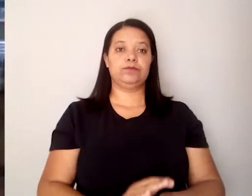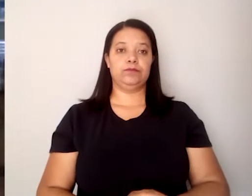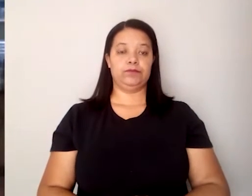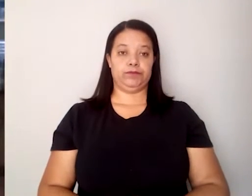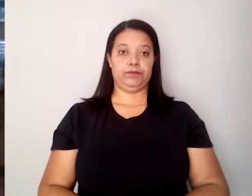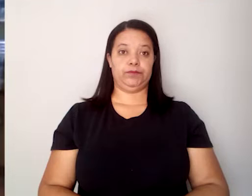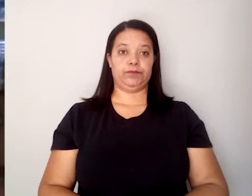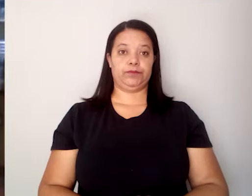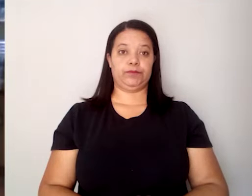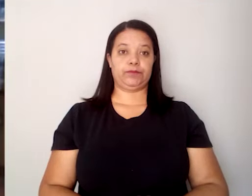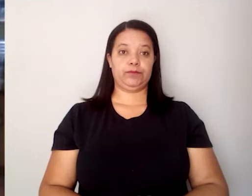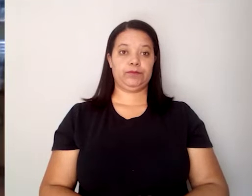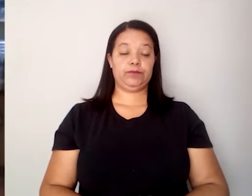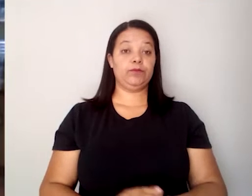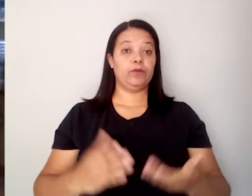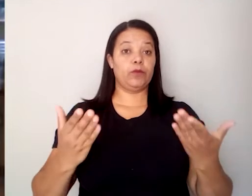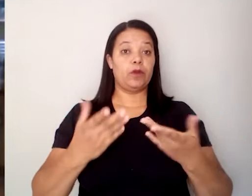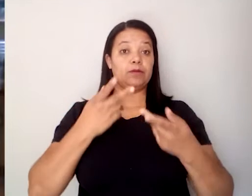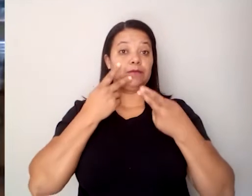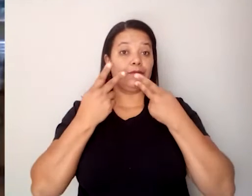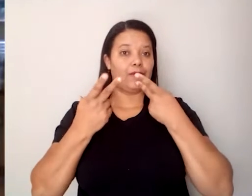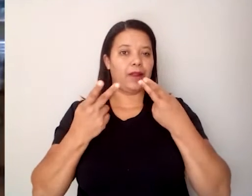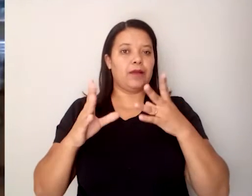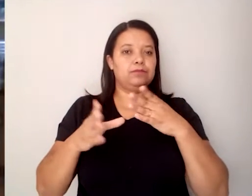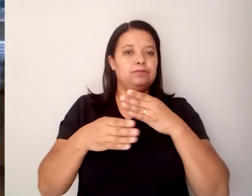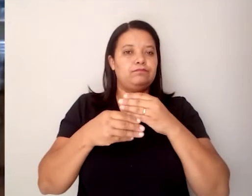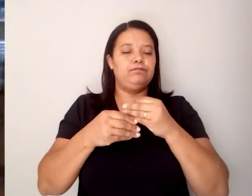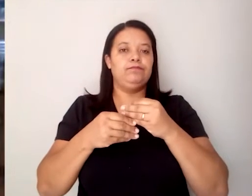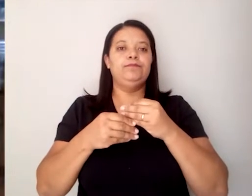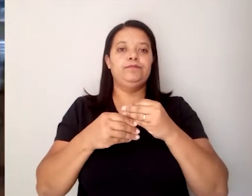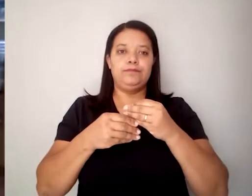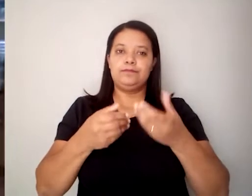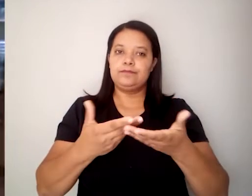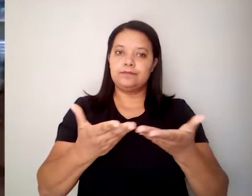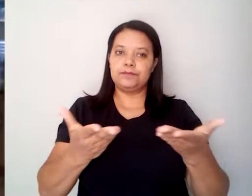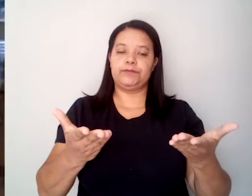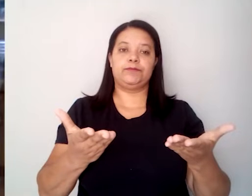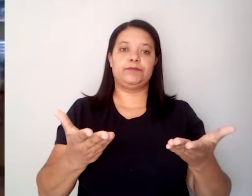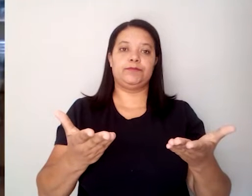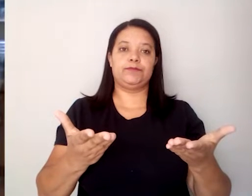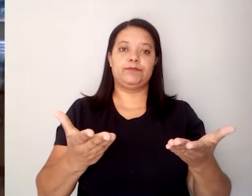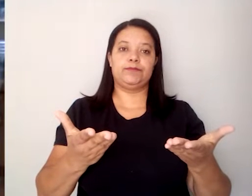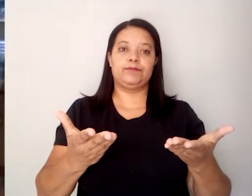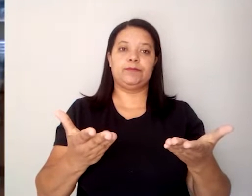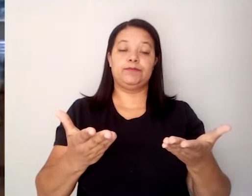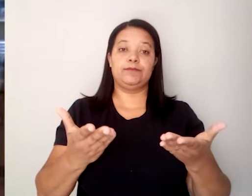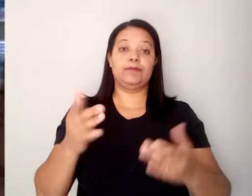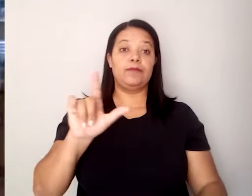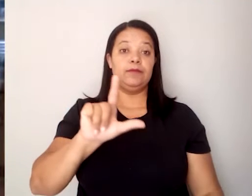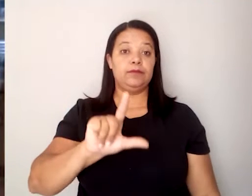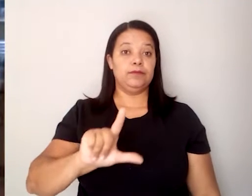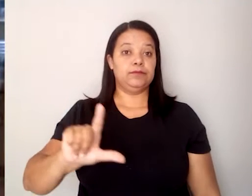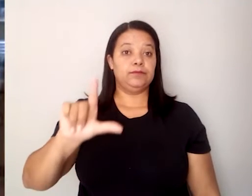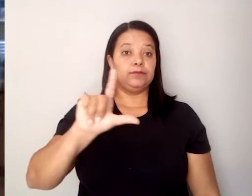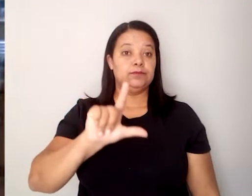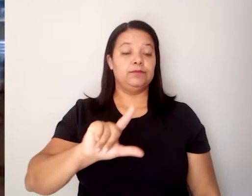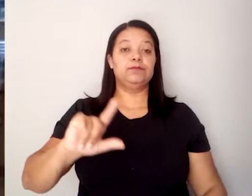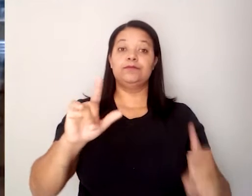indígenas,